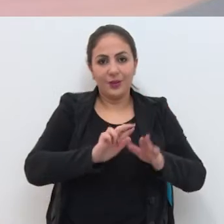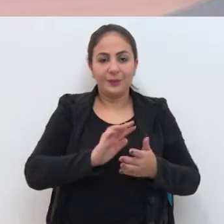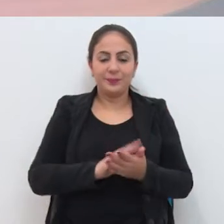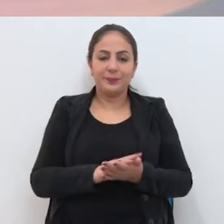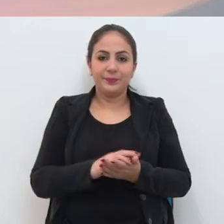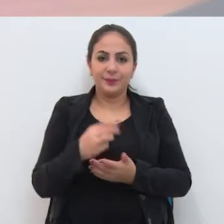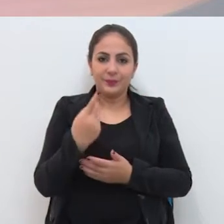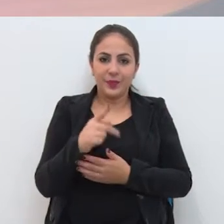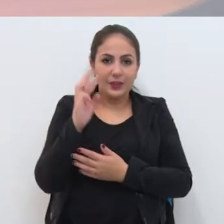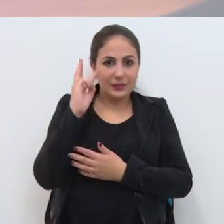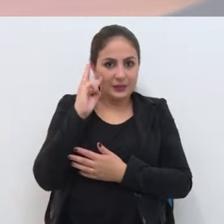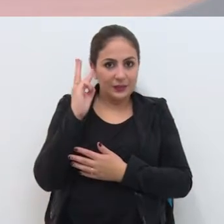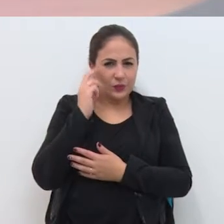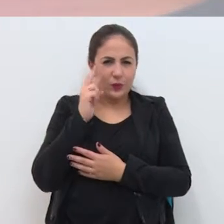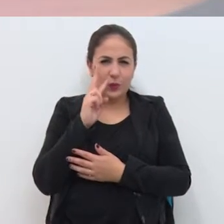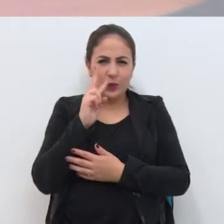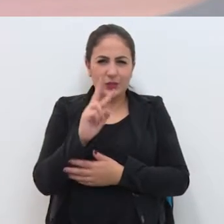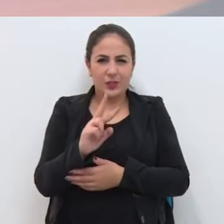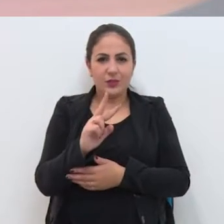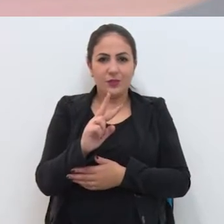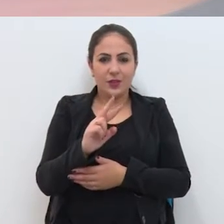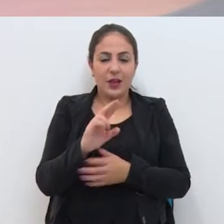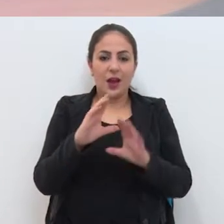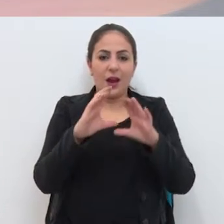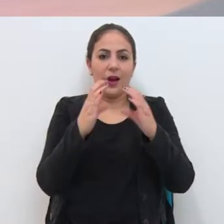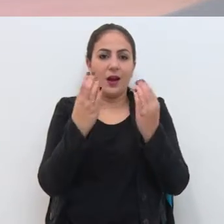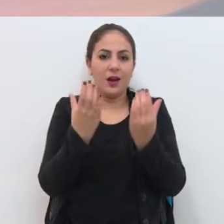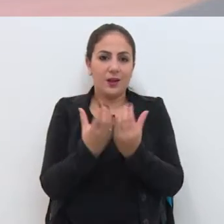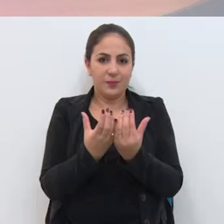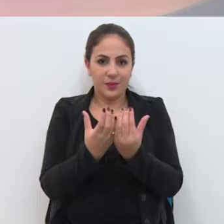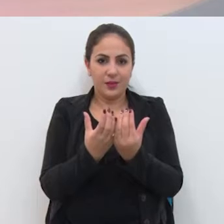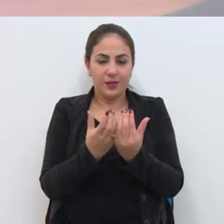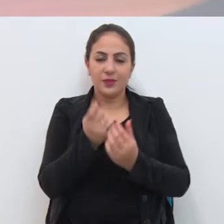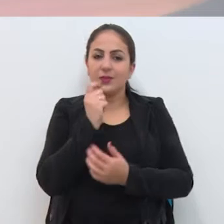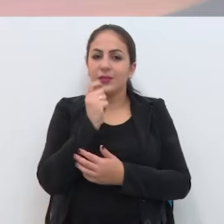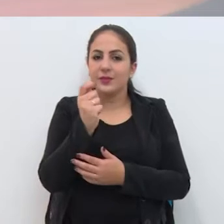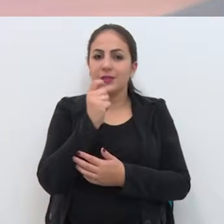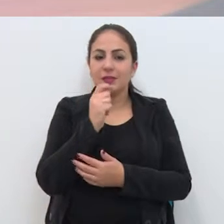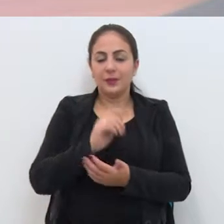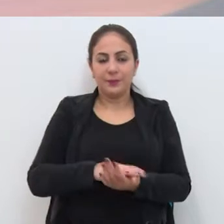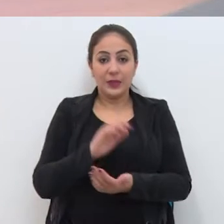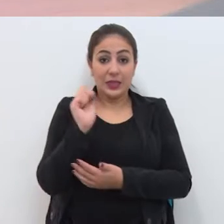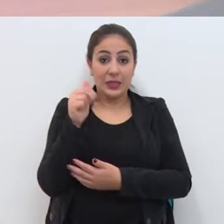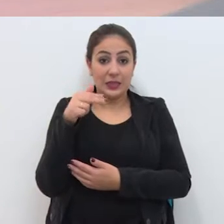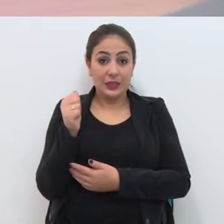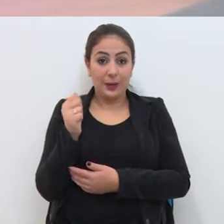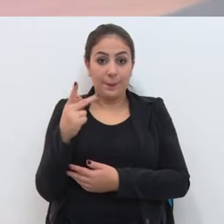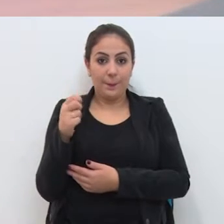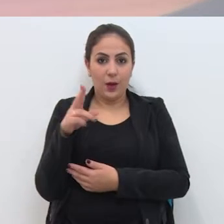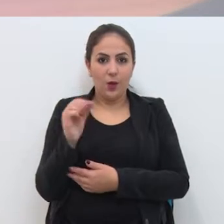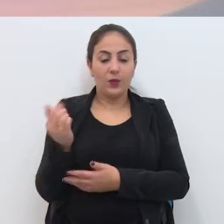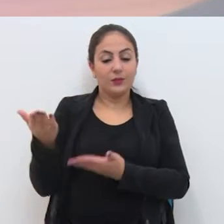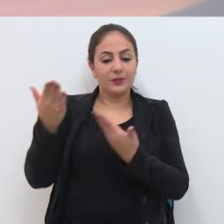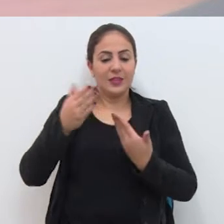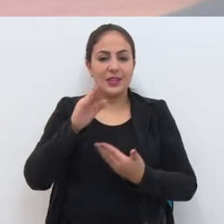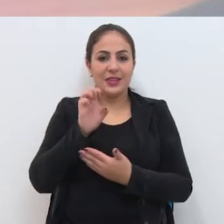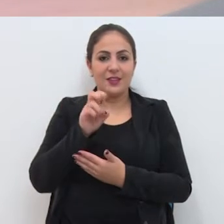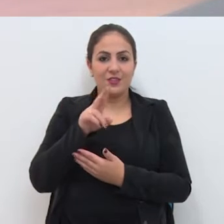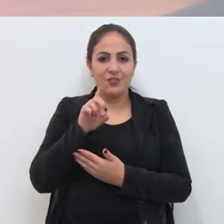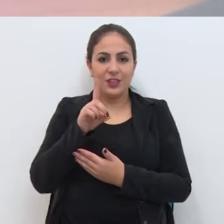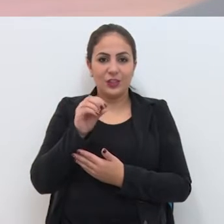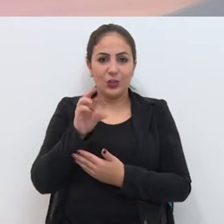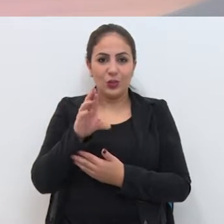da área E nesta terça-feira Você assiste ao Câmara Entrevista Ana Paula Coeneman Recebe o vereador Evandro